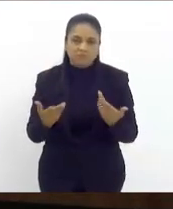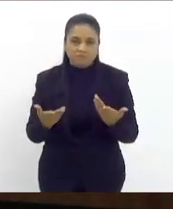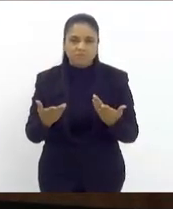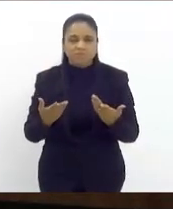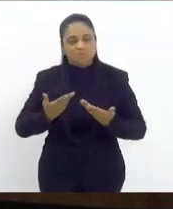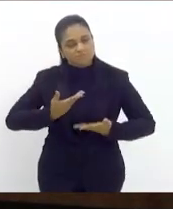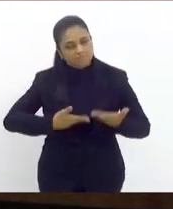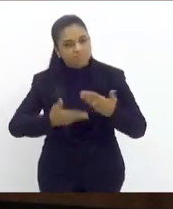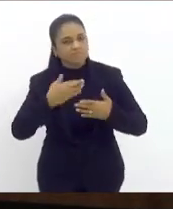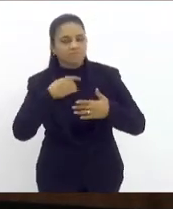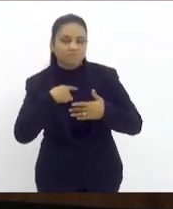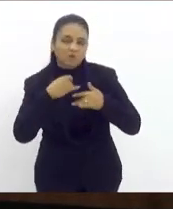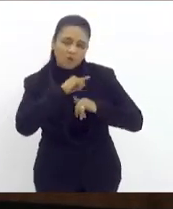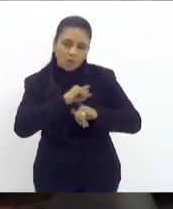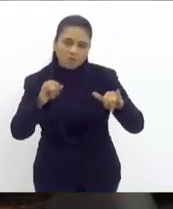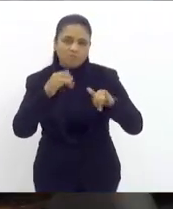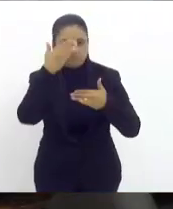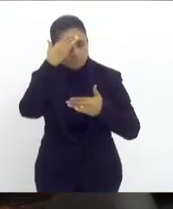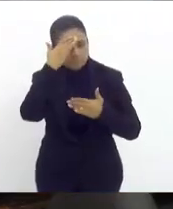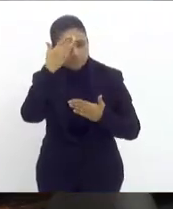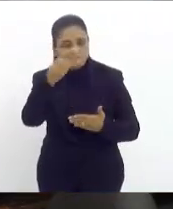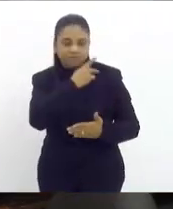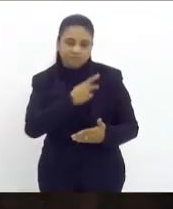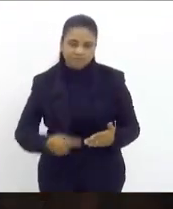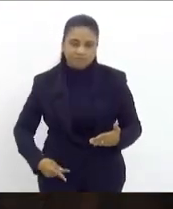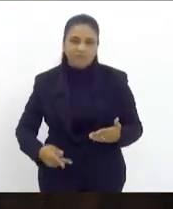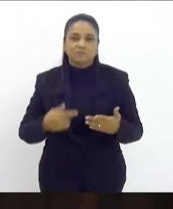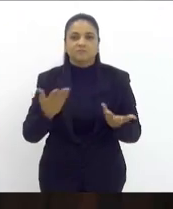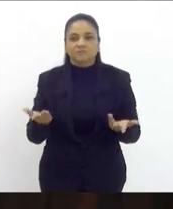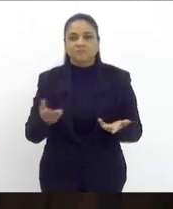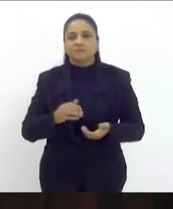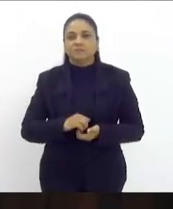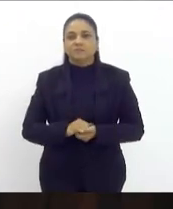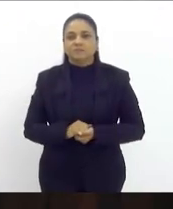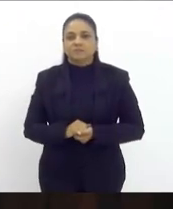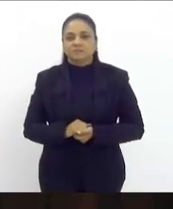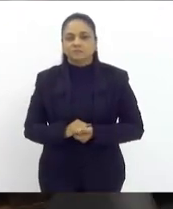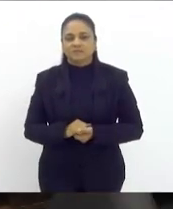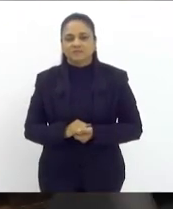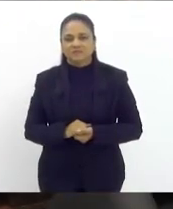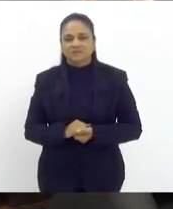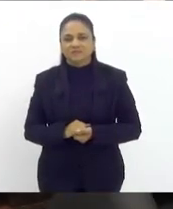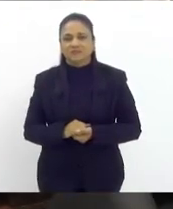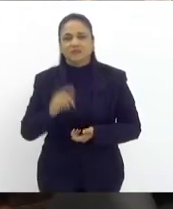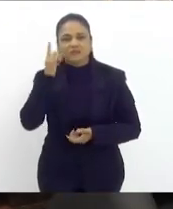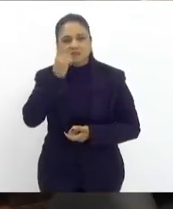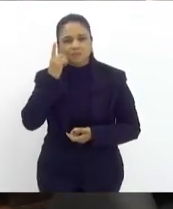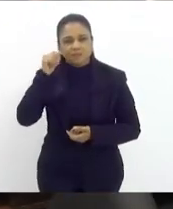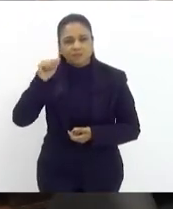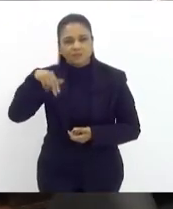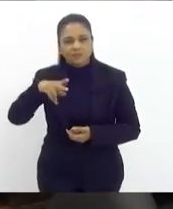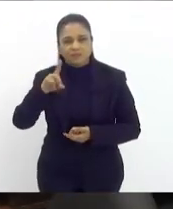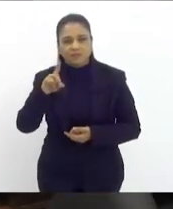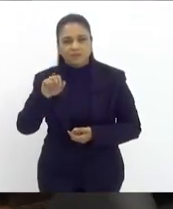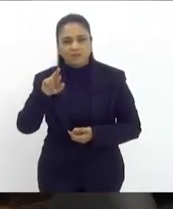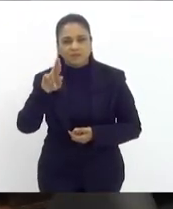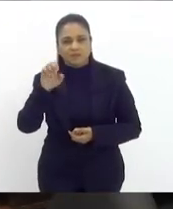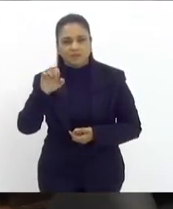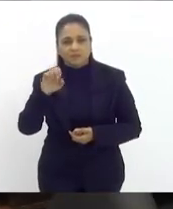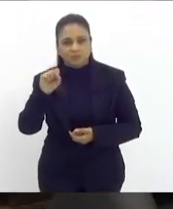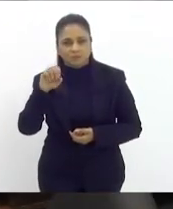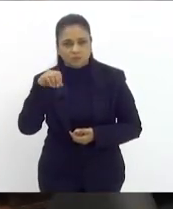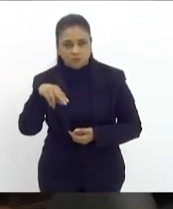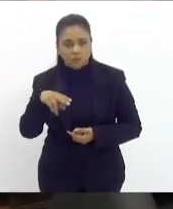ressaltar aqui presidente muito obrigada obrigado deputado Hélio deputado deputado Anderson seu presidente boa tarde